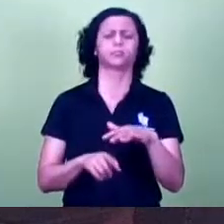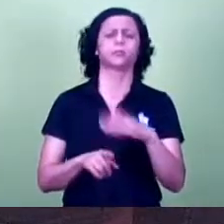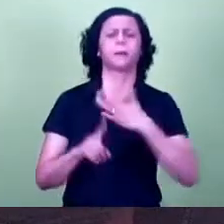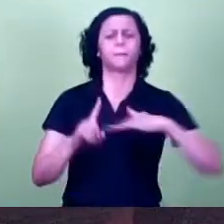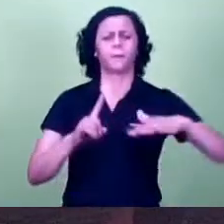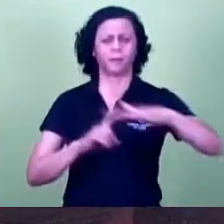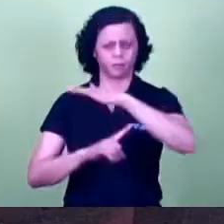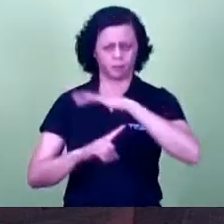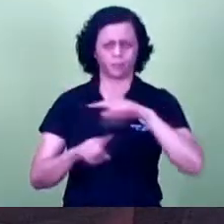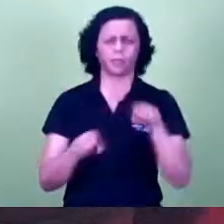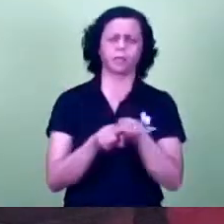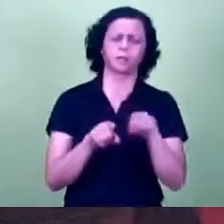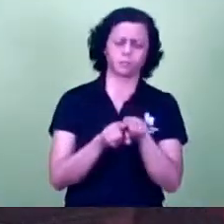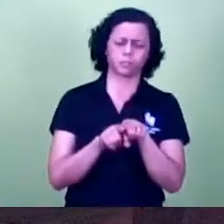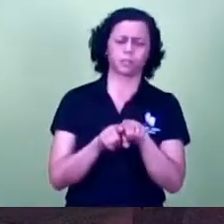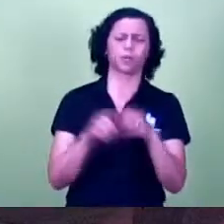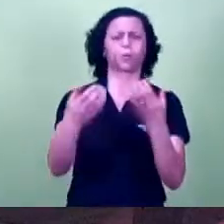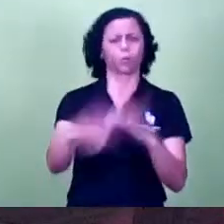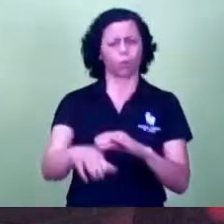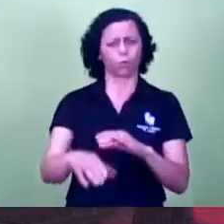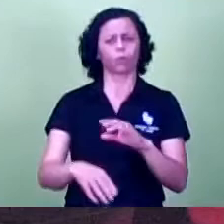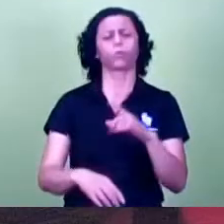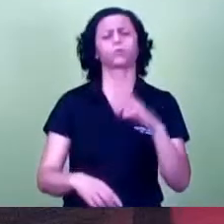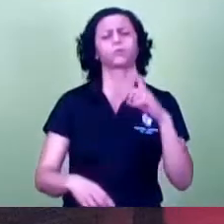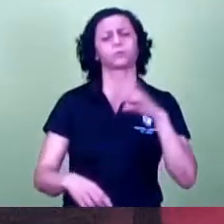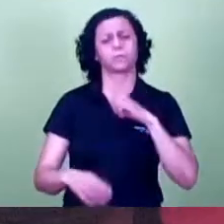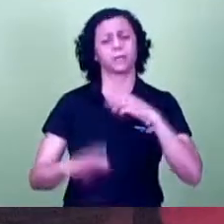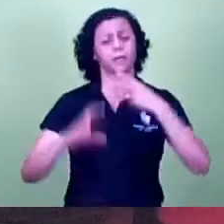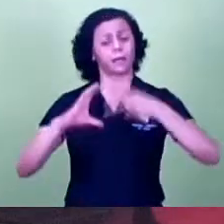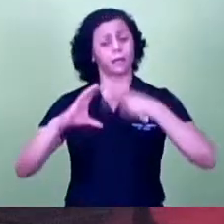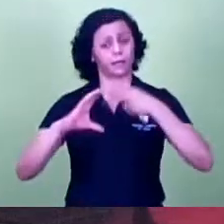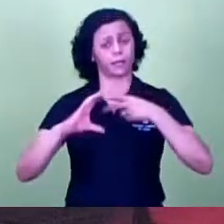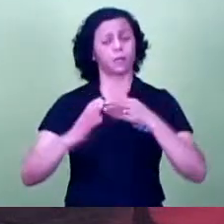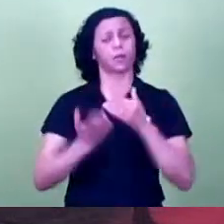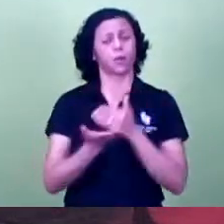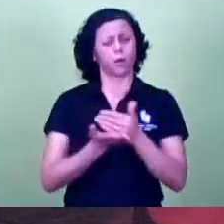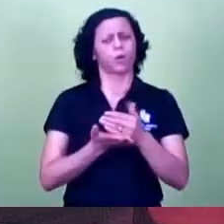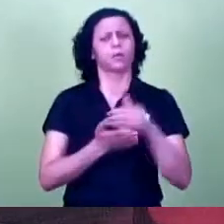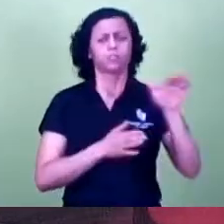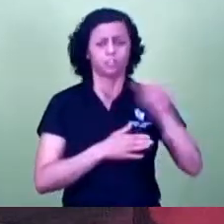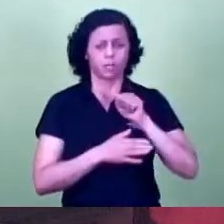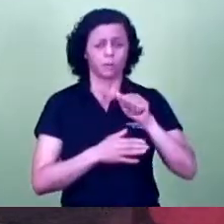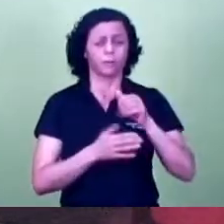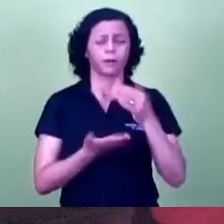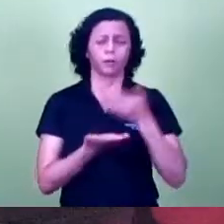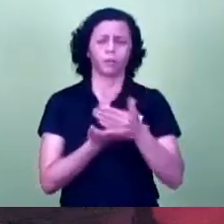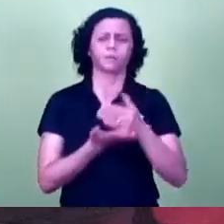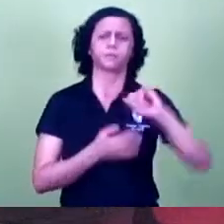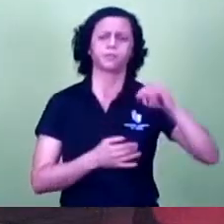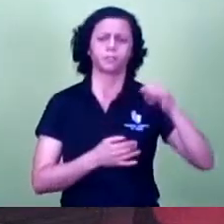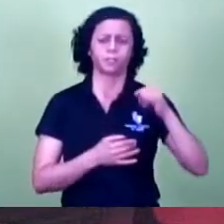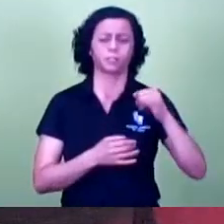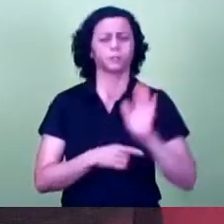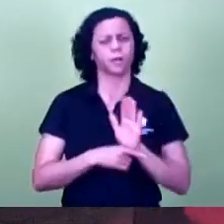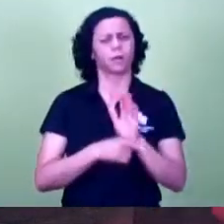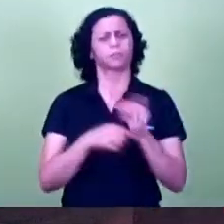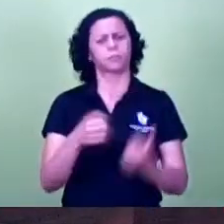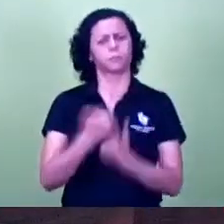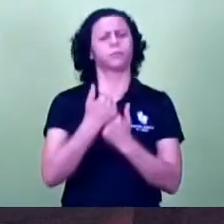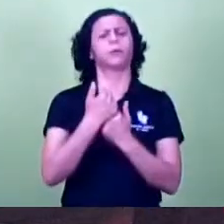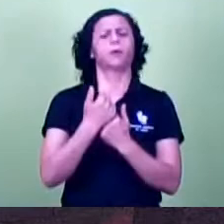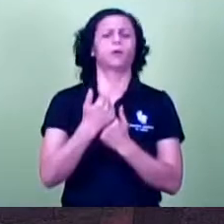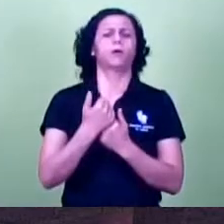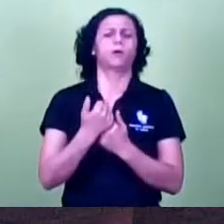concursados na casa legislativa serão nomeados a partir de janeiro para contribuir com os serviços vereadores para prestar